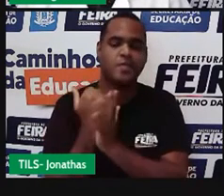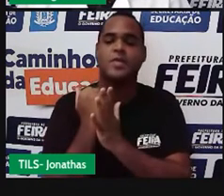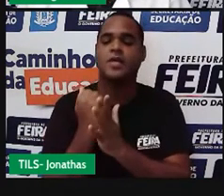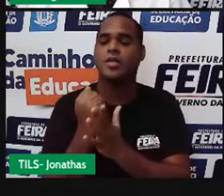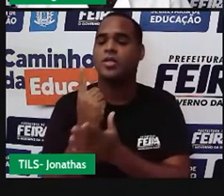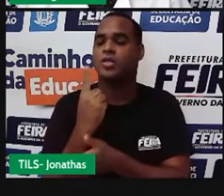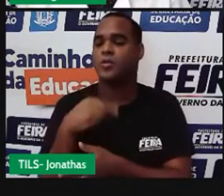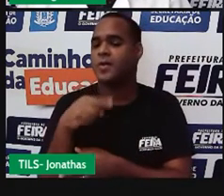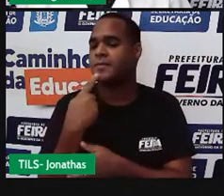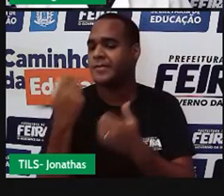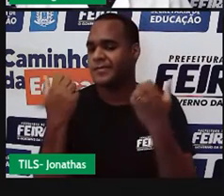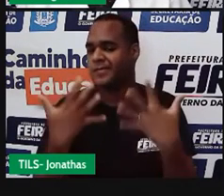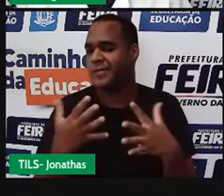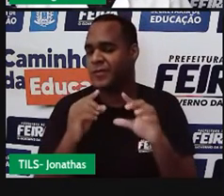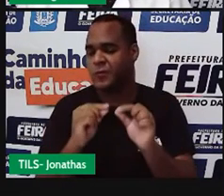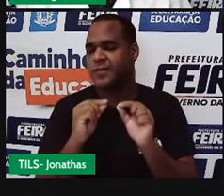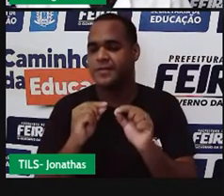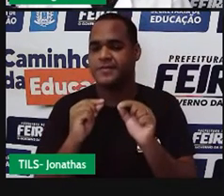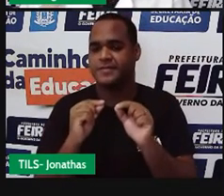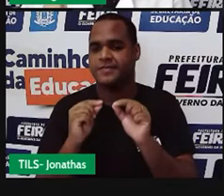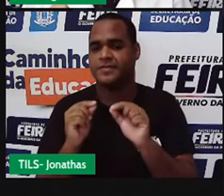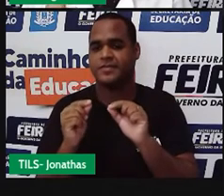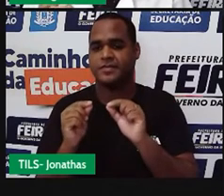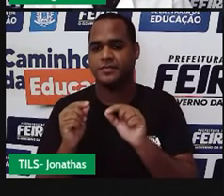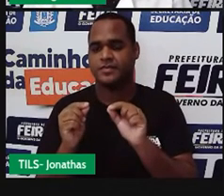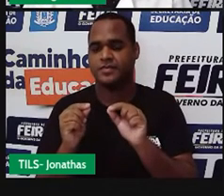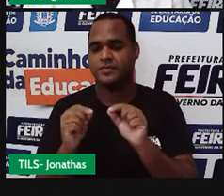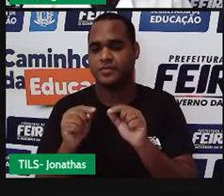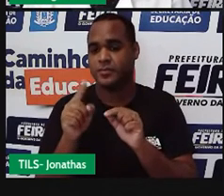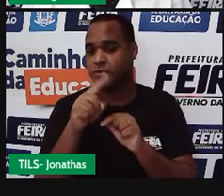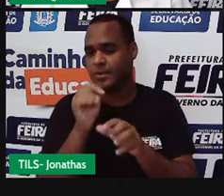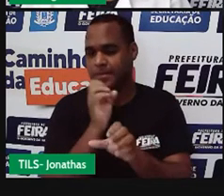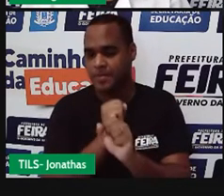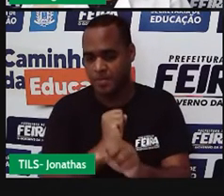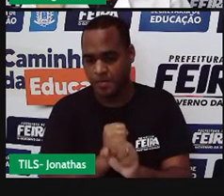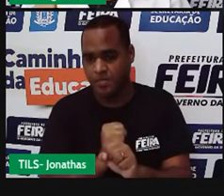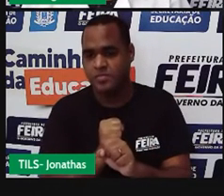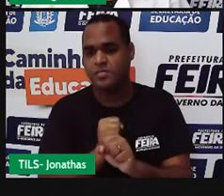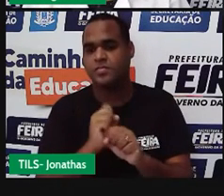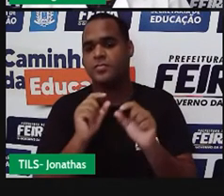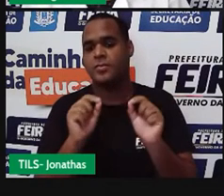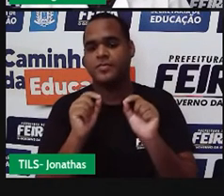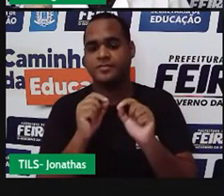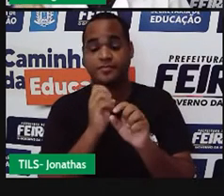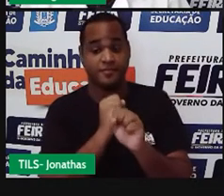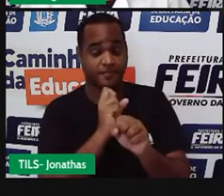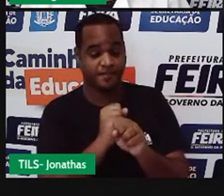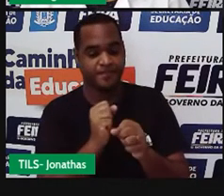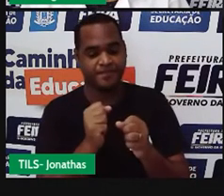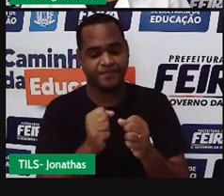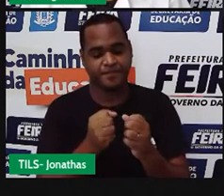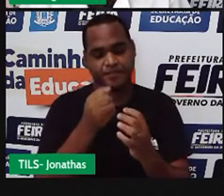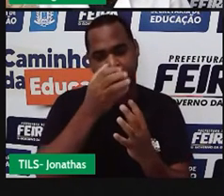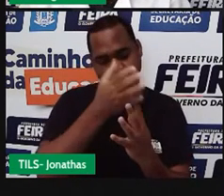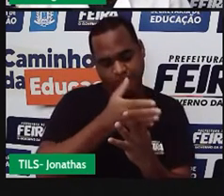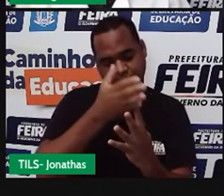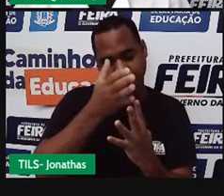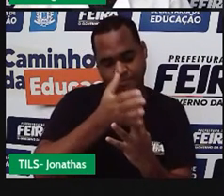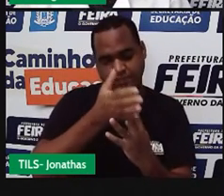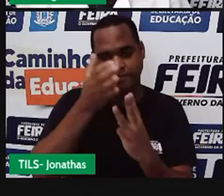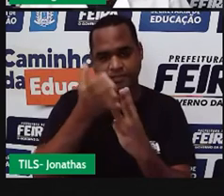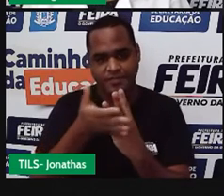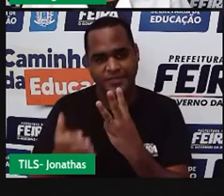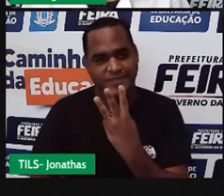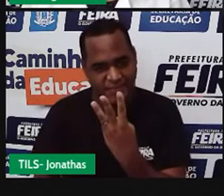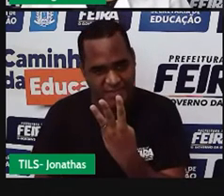vai fazer o seguinte. A gente vai pegar essa quantidade quantidade total e vai dividir entre três, já que